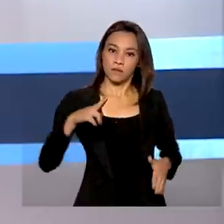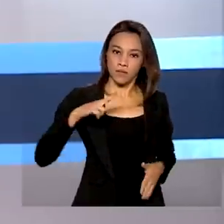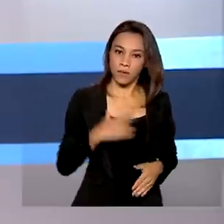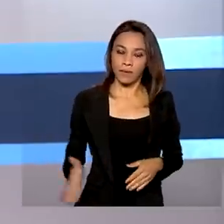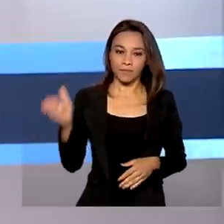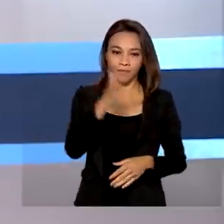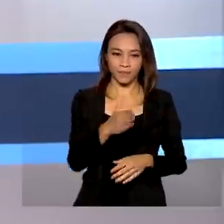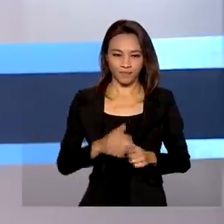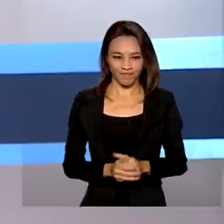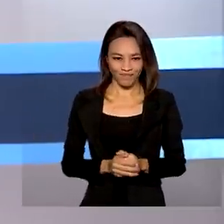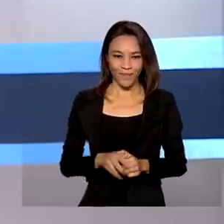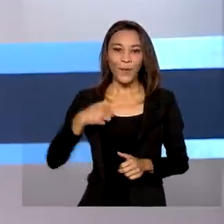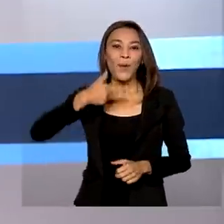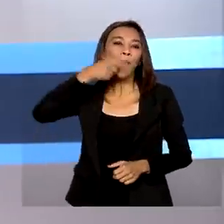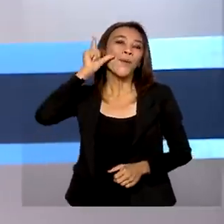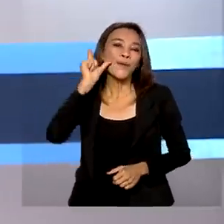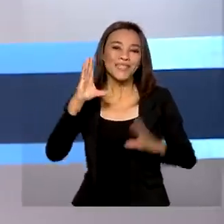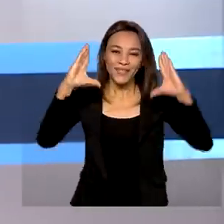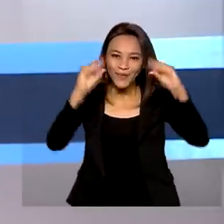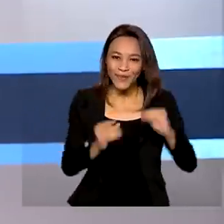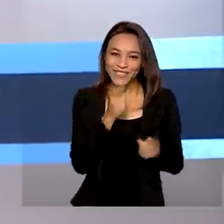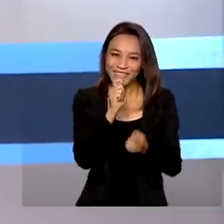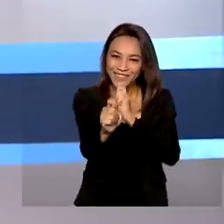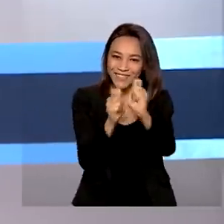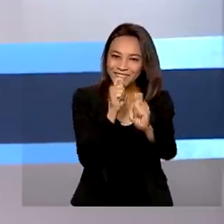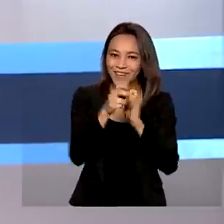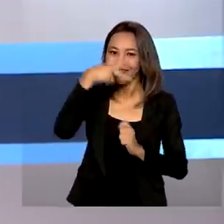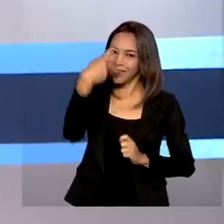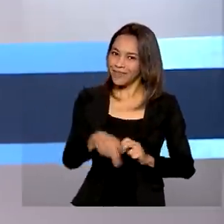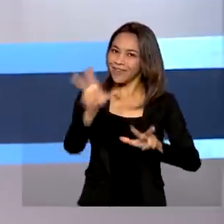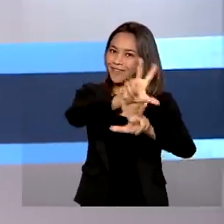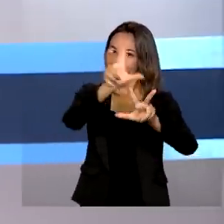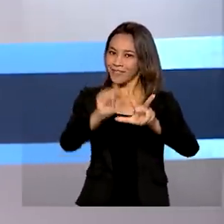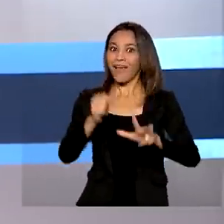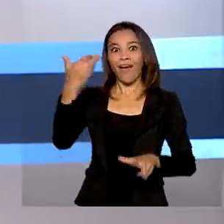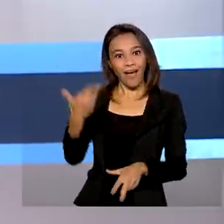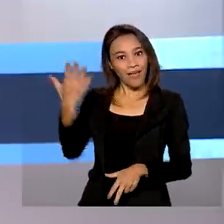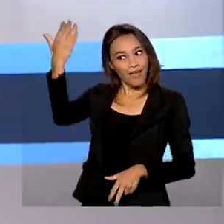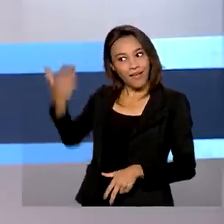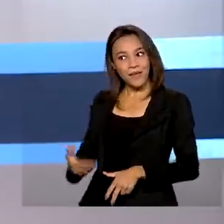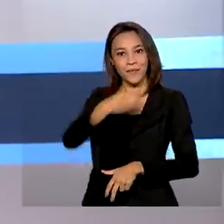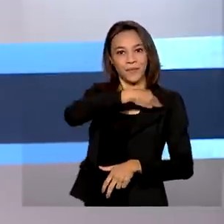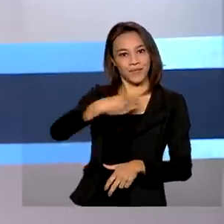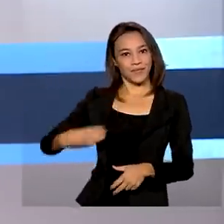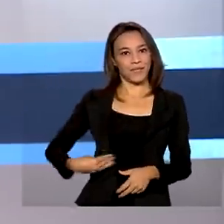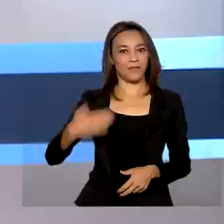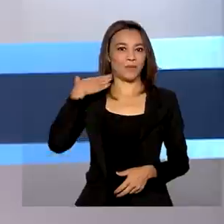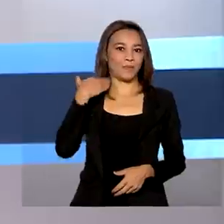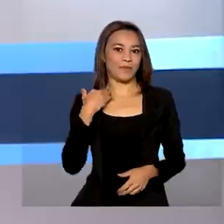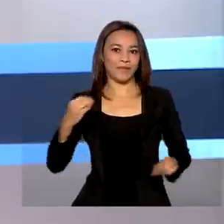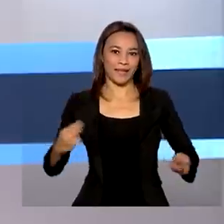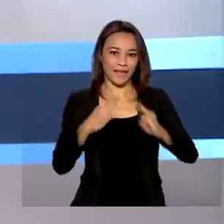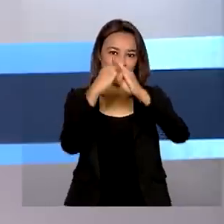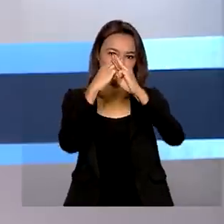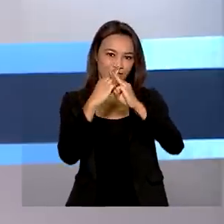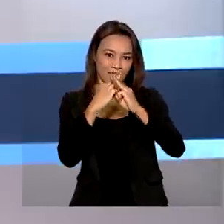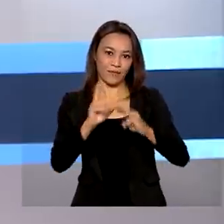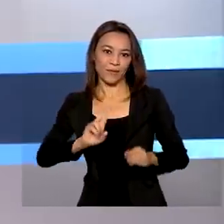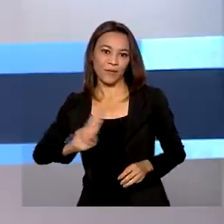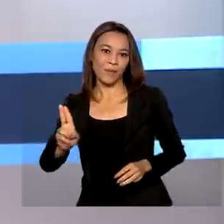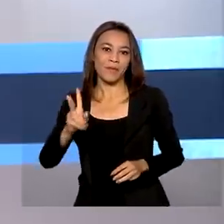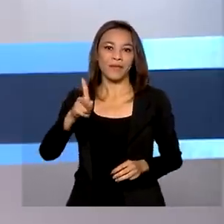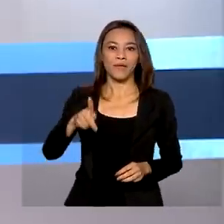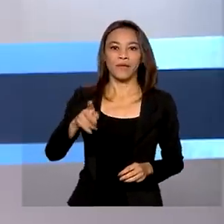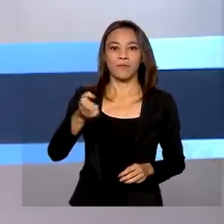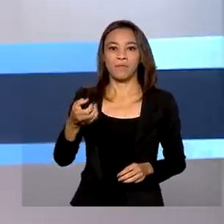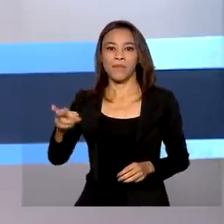noite de ontem do programa Sem Censura aqui da TV Brasil foi o presidente da Caixa Econômica Federal, Pedro Guimarães. Ele anunciou um novo